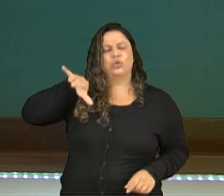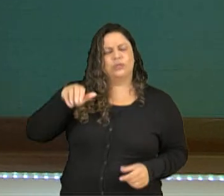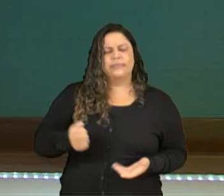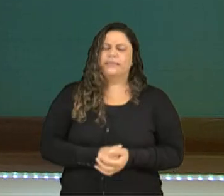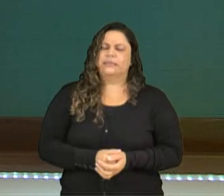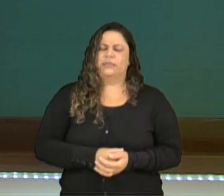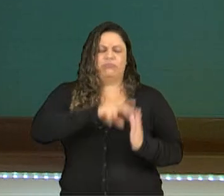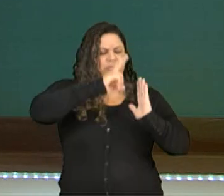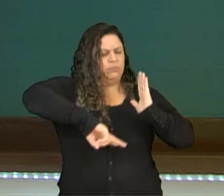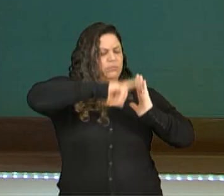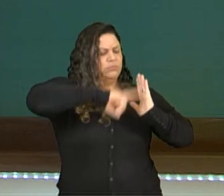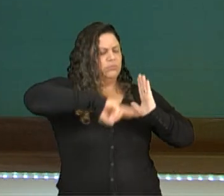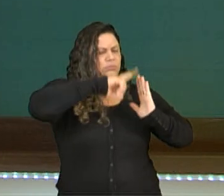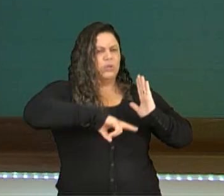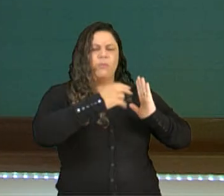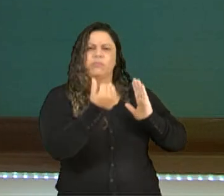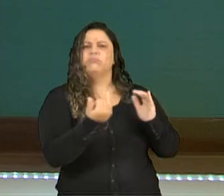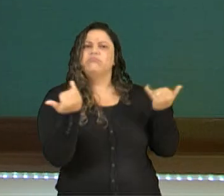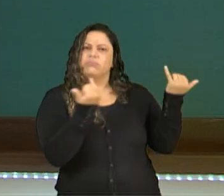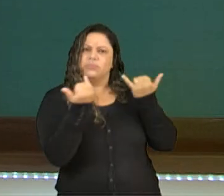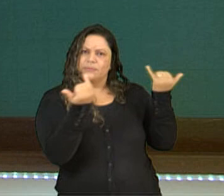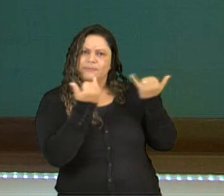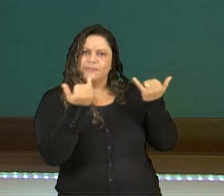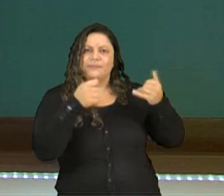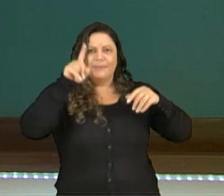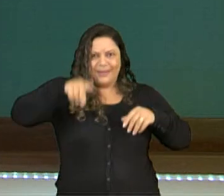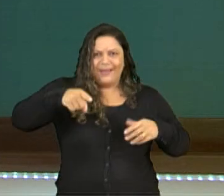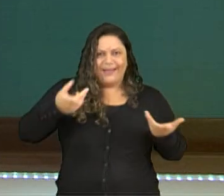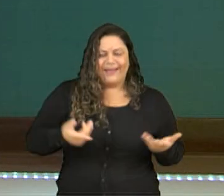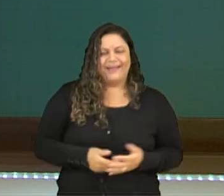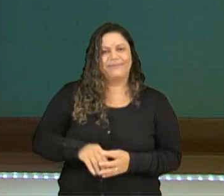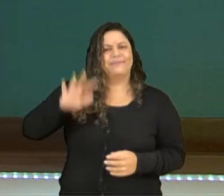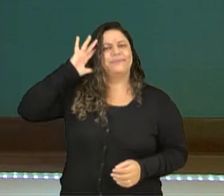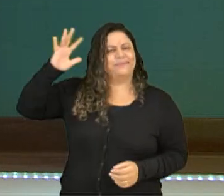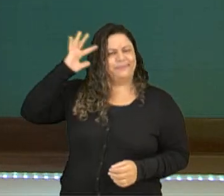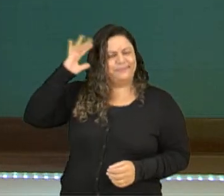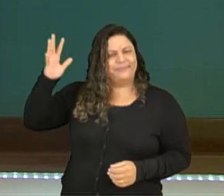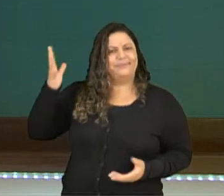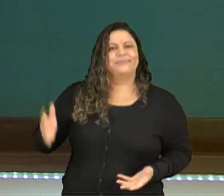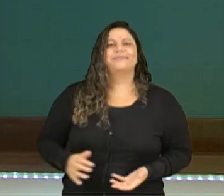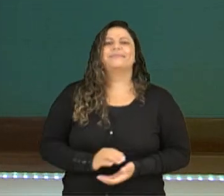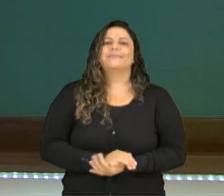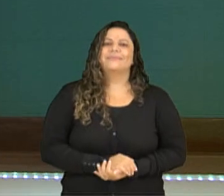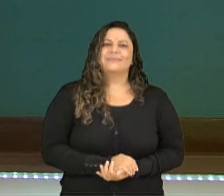também é uma notícia? Vamos meditar um pouquinho essa questão.